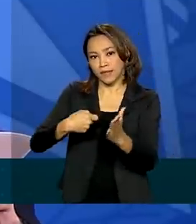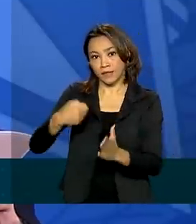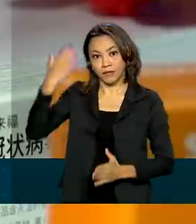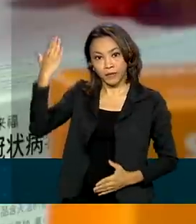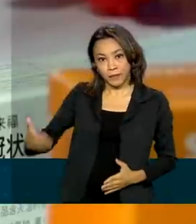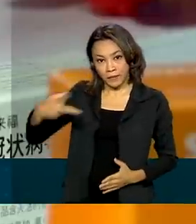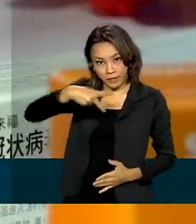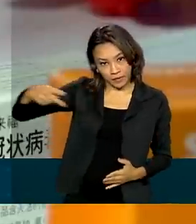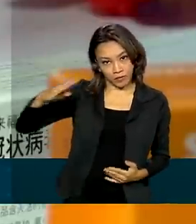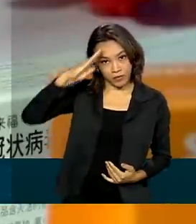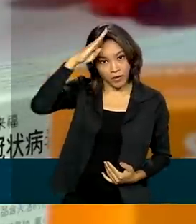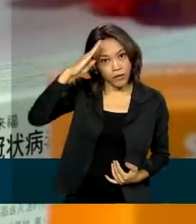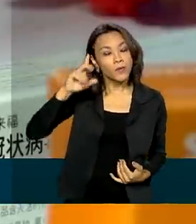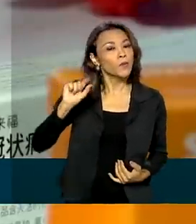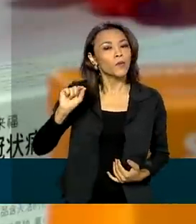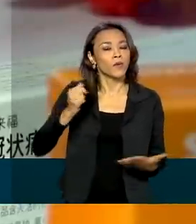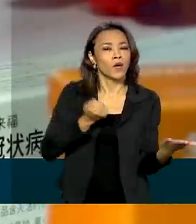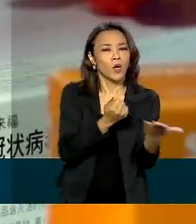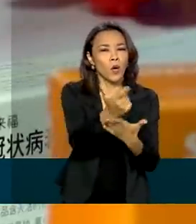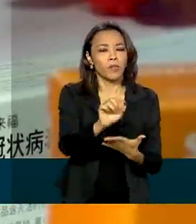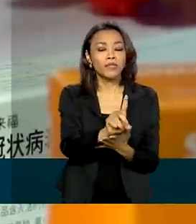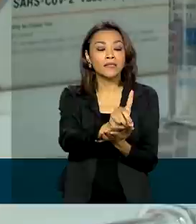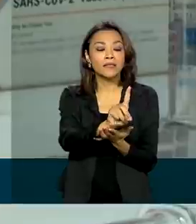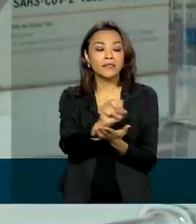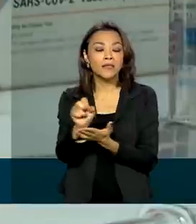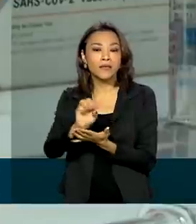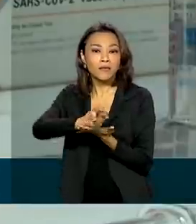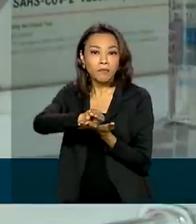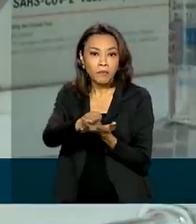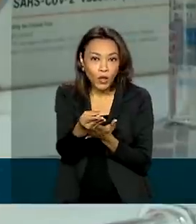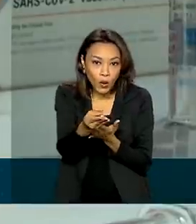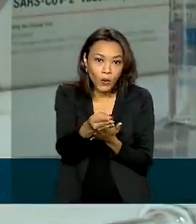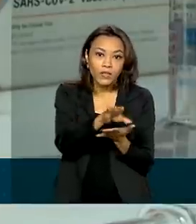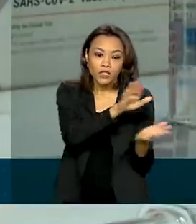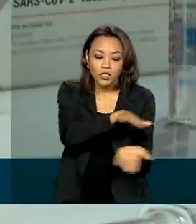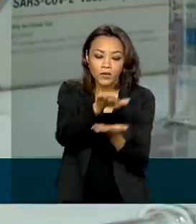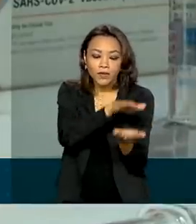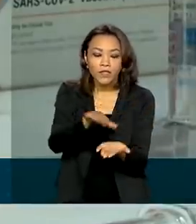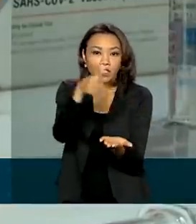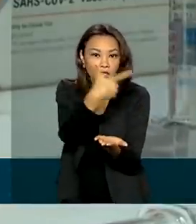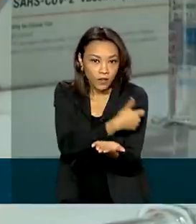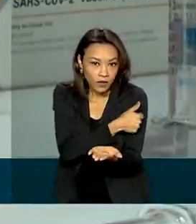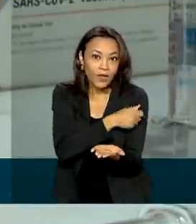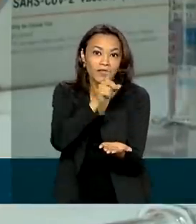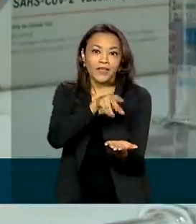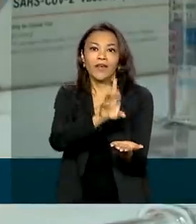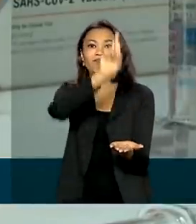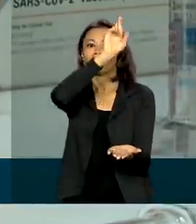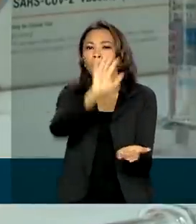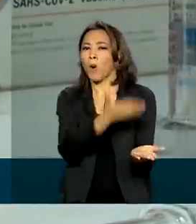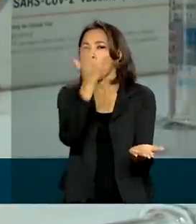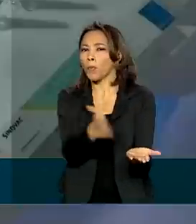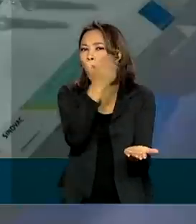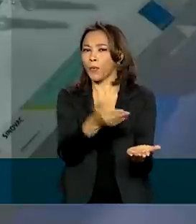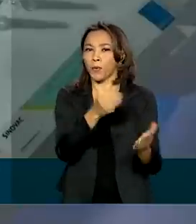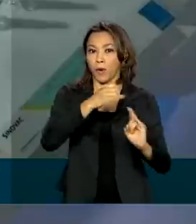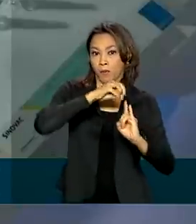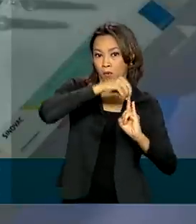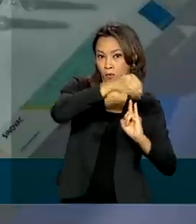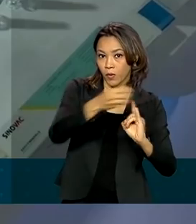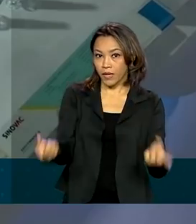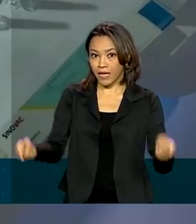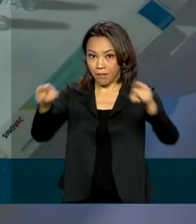Bolsonaro permite a compra de 100 milhões de doses da vacina produzida pelo Instituto Butantan em parceria com a